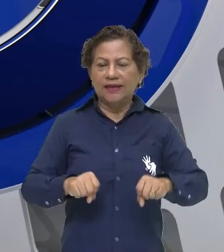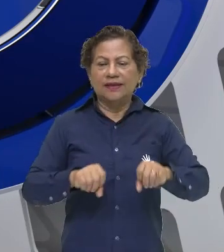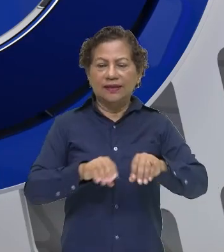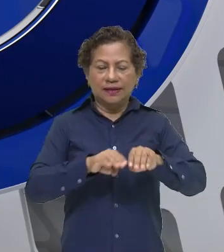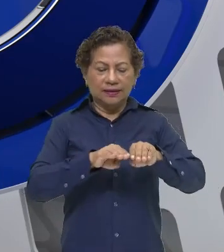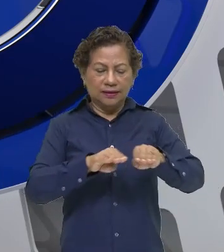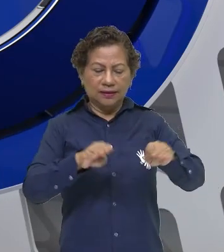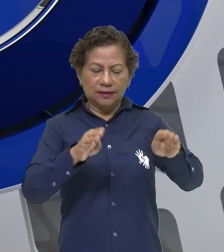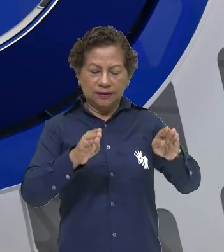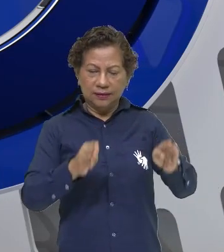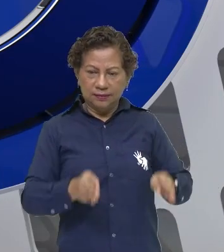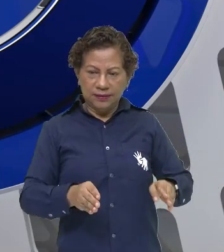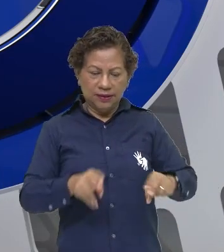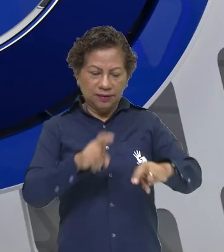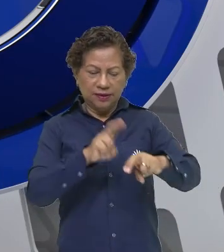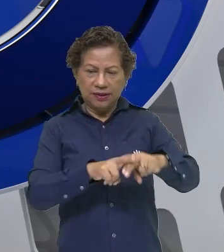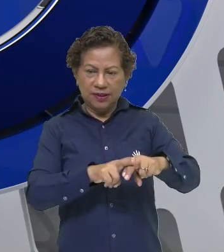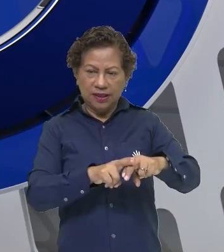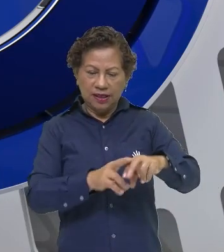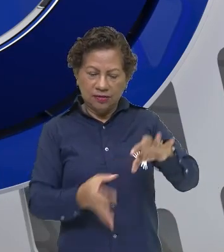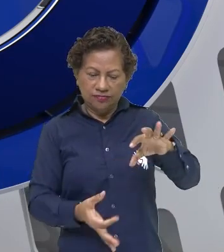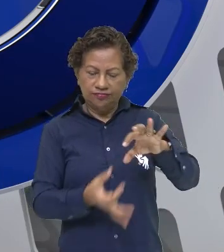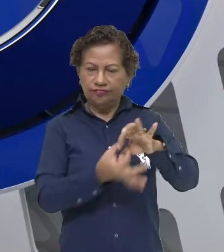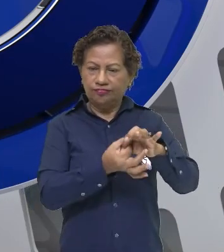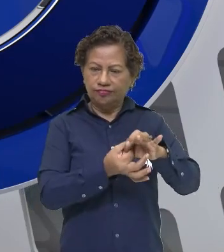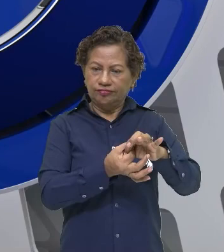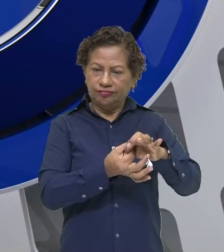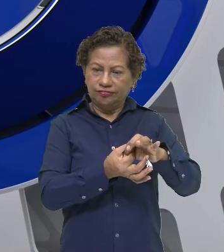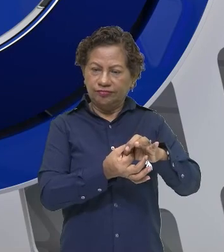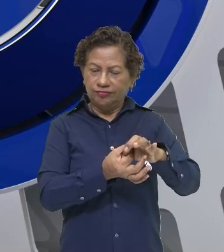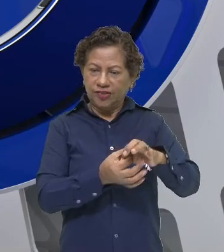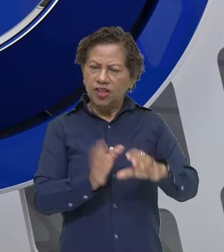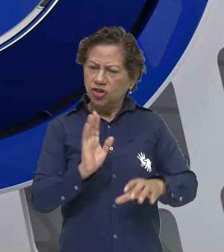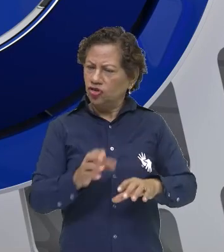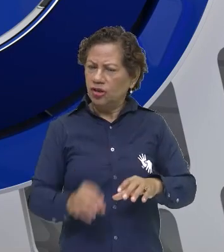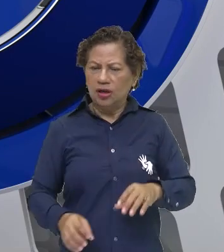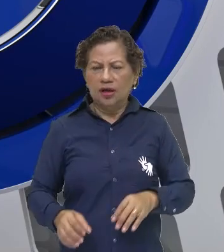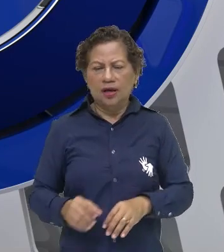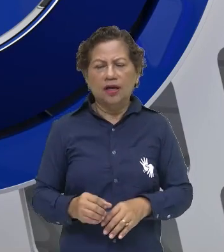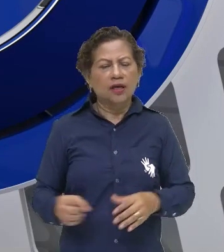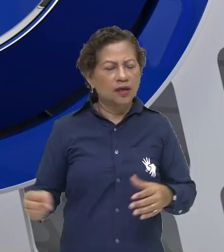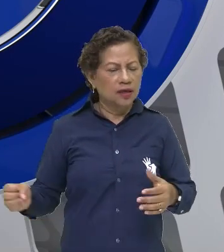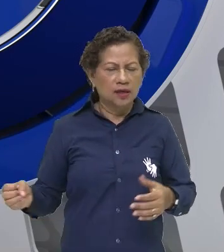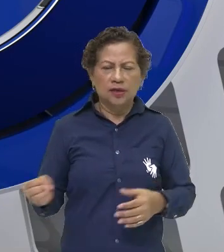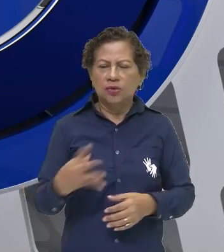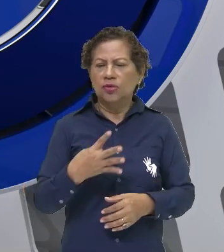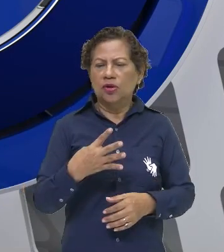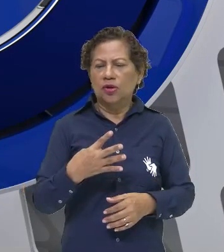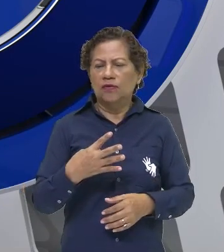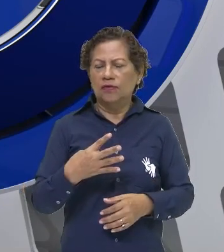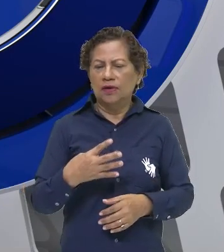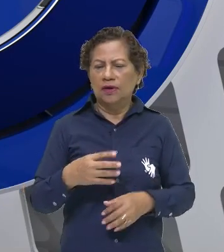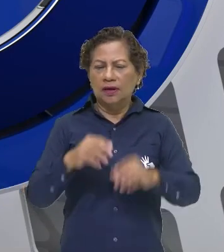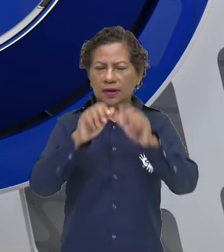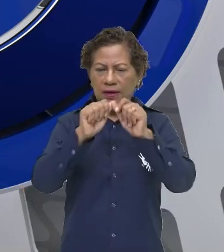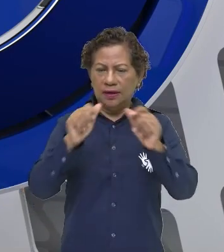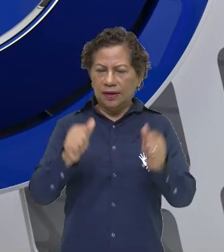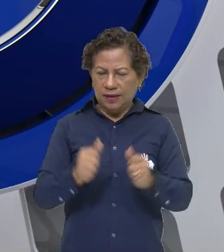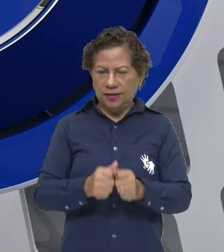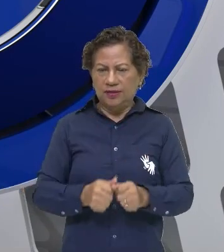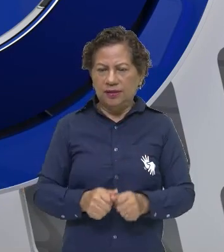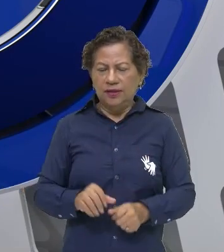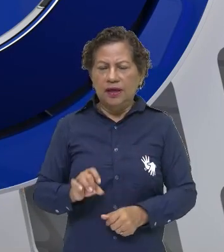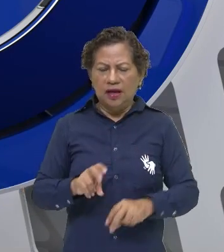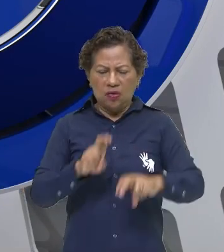como exposição não só as pessoas vão dizer o banco perdeu a sua funcionalidade, não, ele